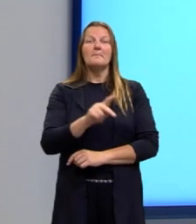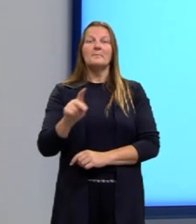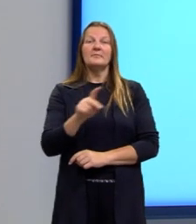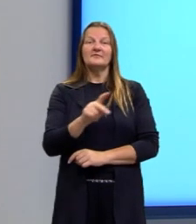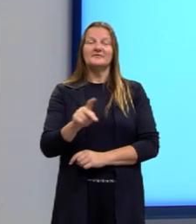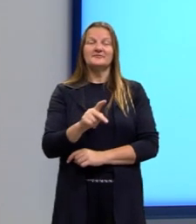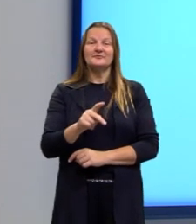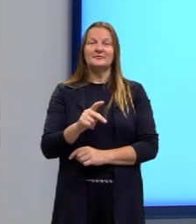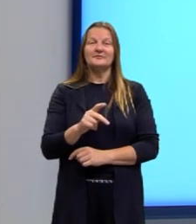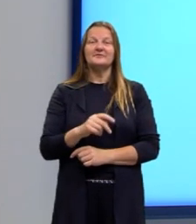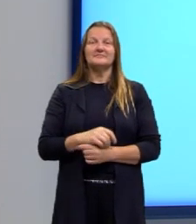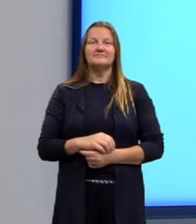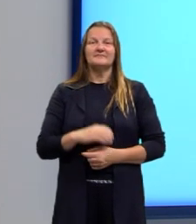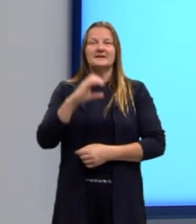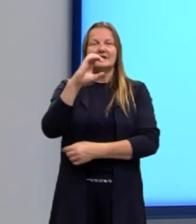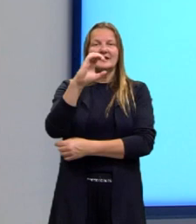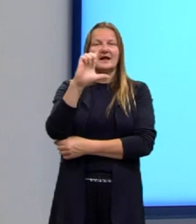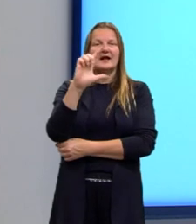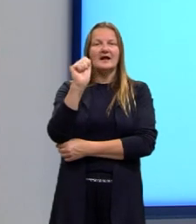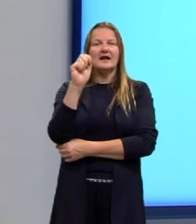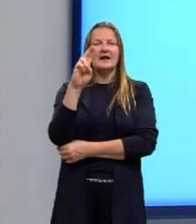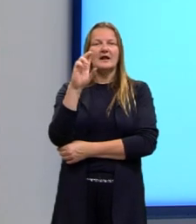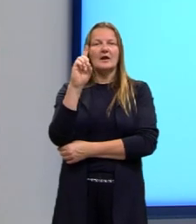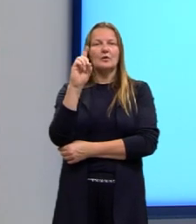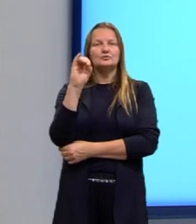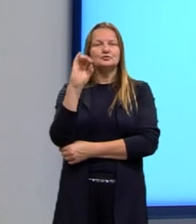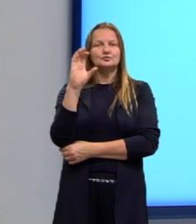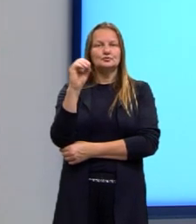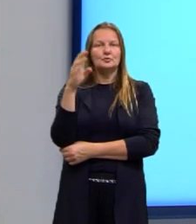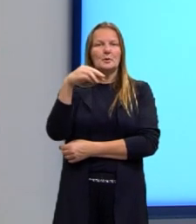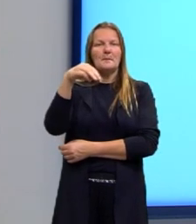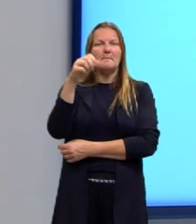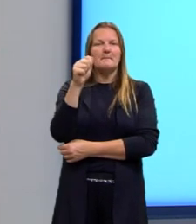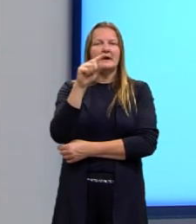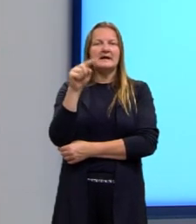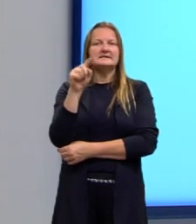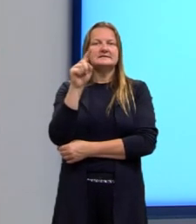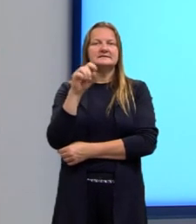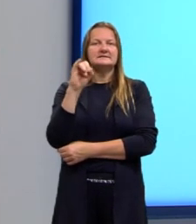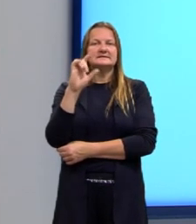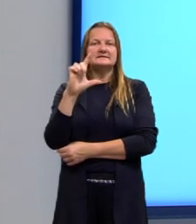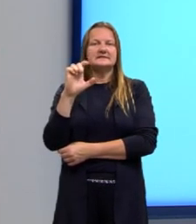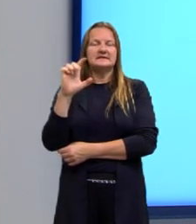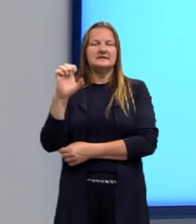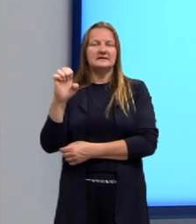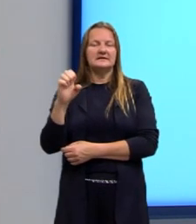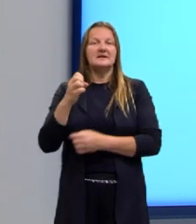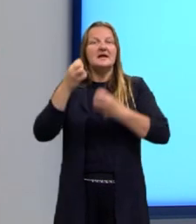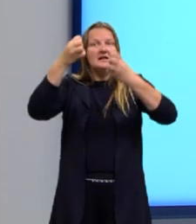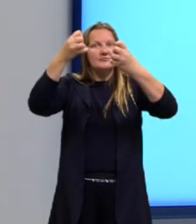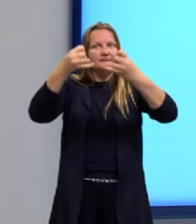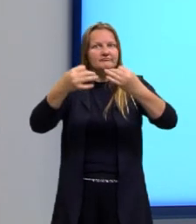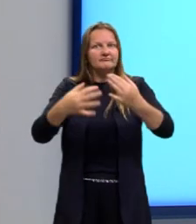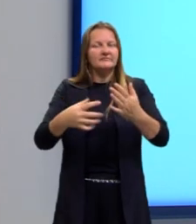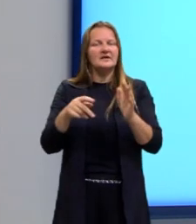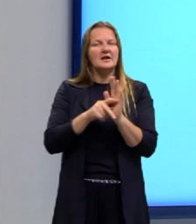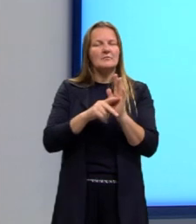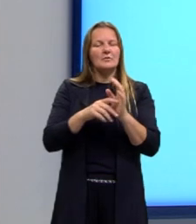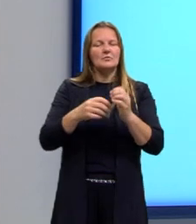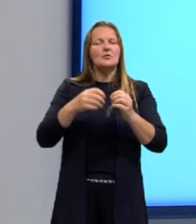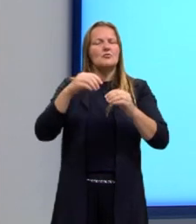alguém, Cláudio Masili, né? Que é professor da Universidade Federal do Rio Grande do Sul, que fala que nós estamos em uma sociedade classista e